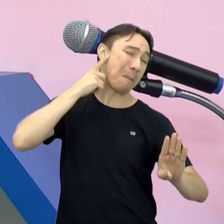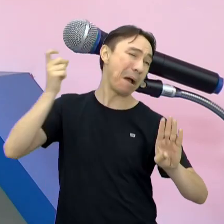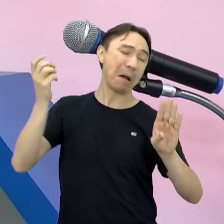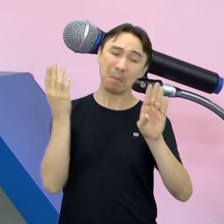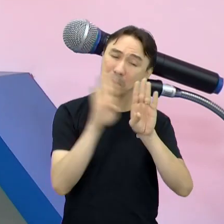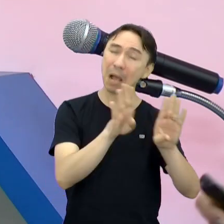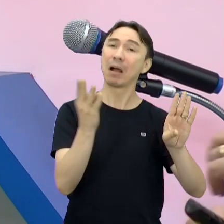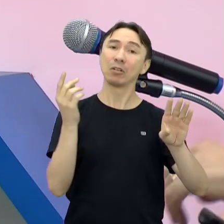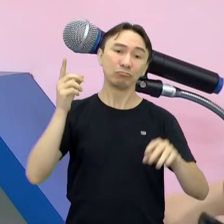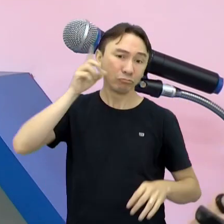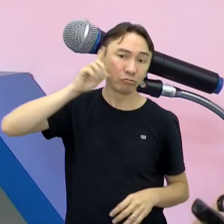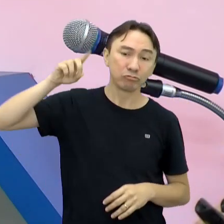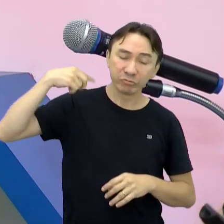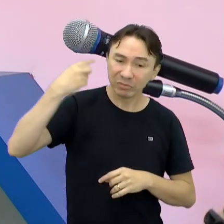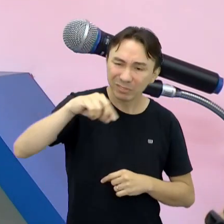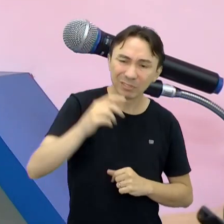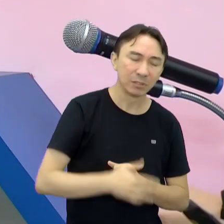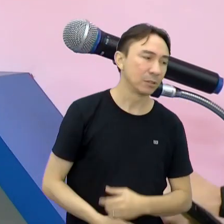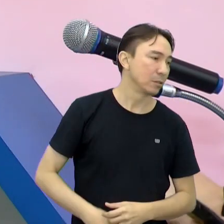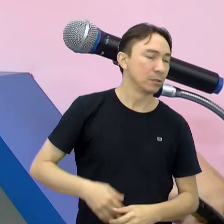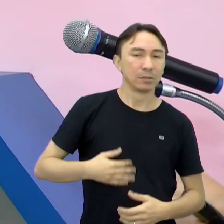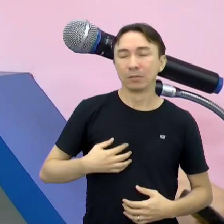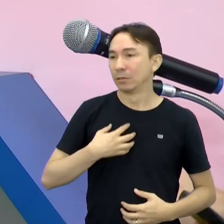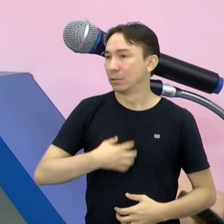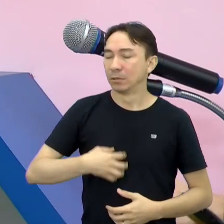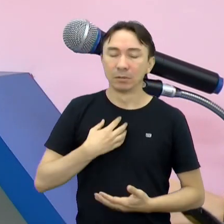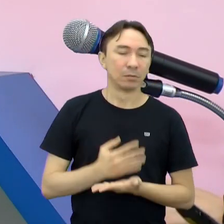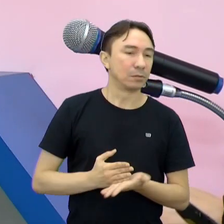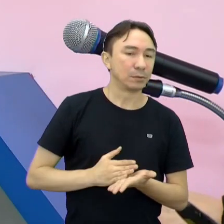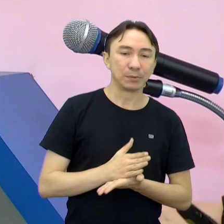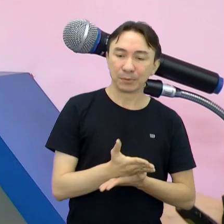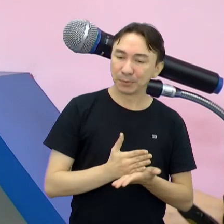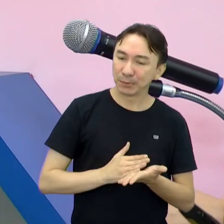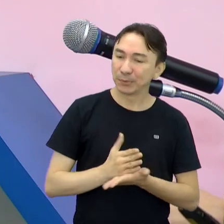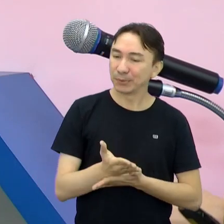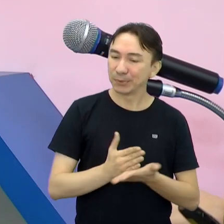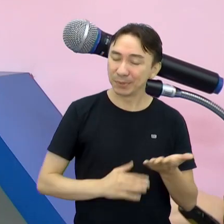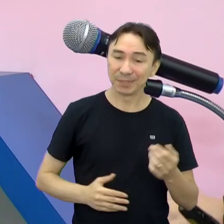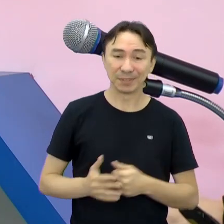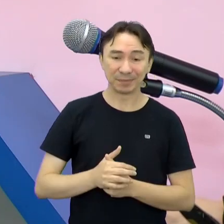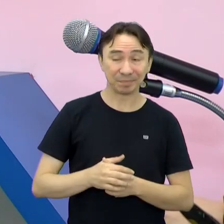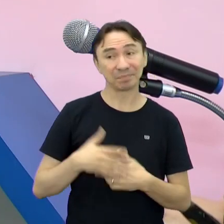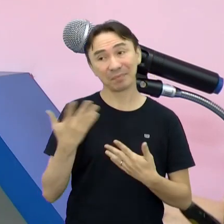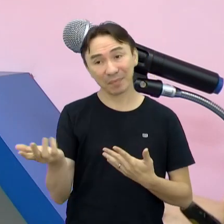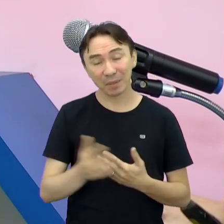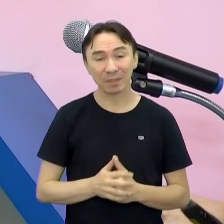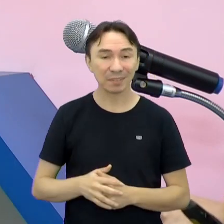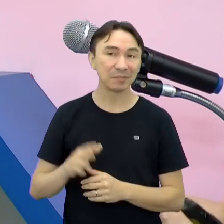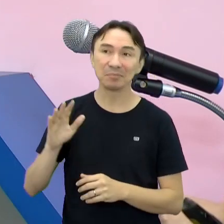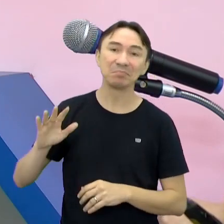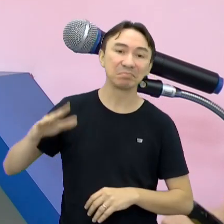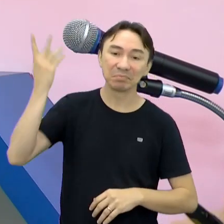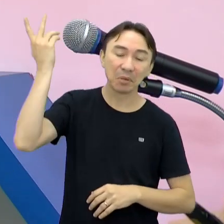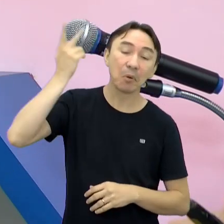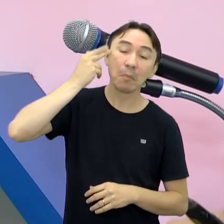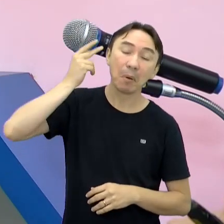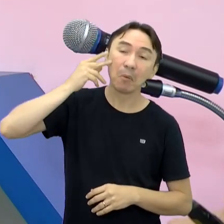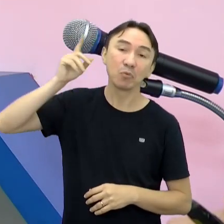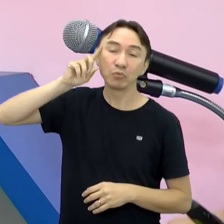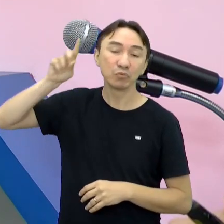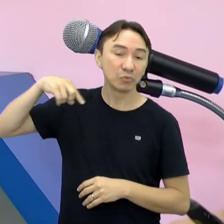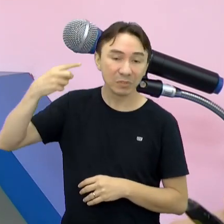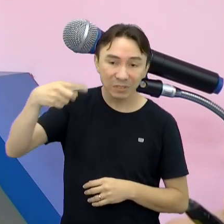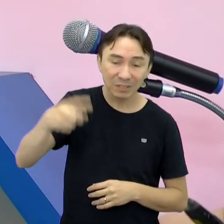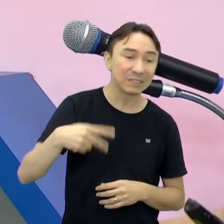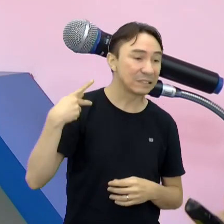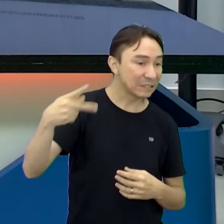pro texto É o que o cronista faz, né? Ele consegue fazer relações entre o que acontece no dia a dia Com os sentimentos dele E